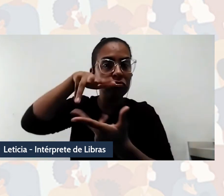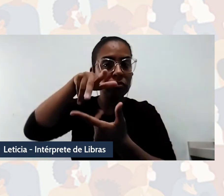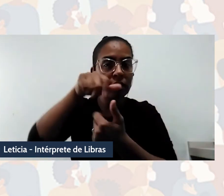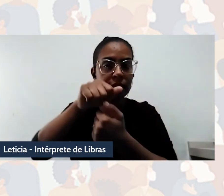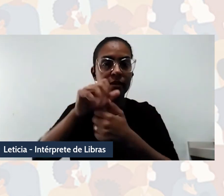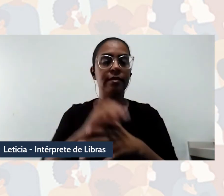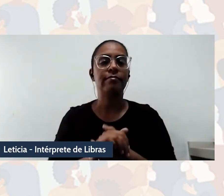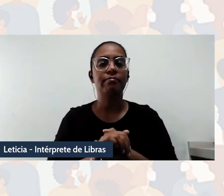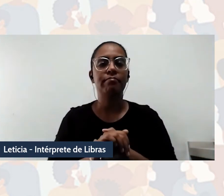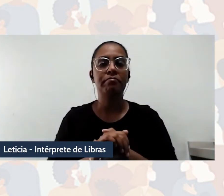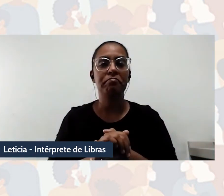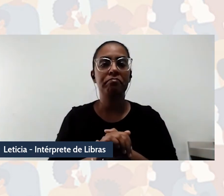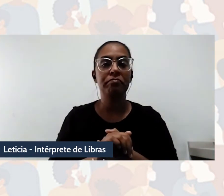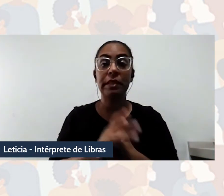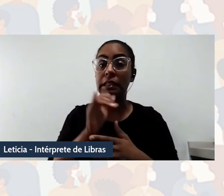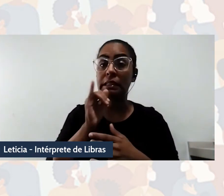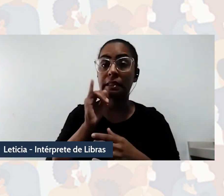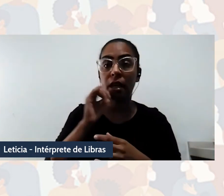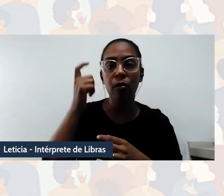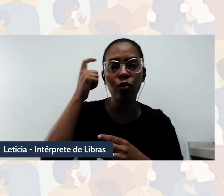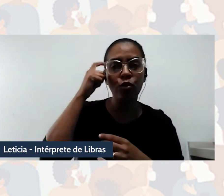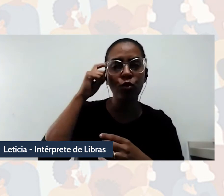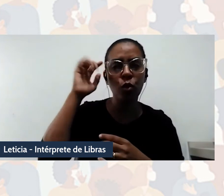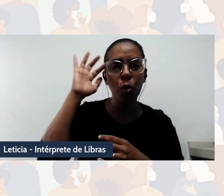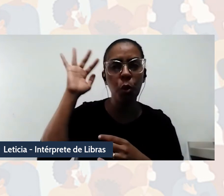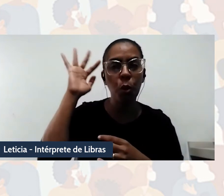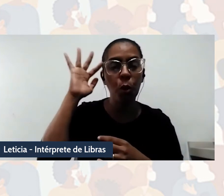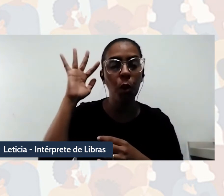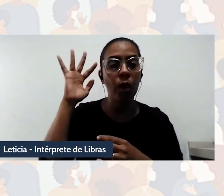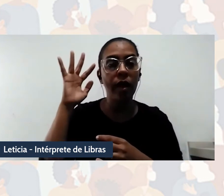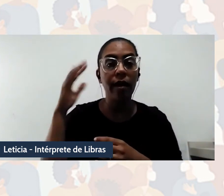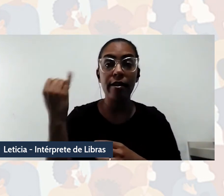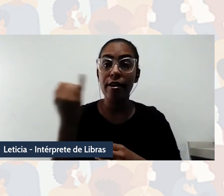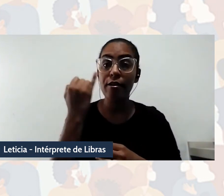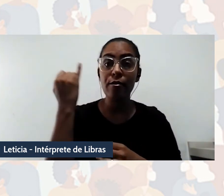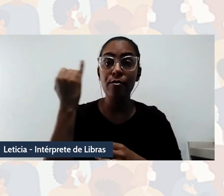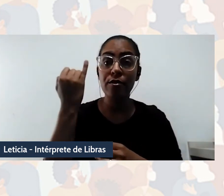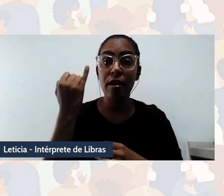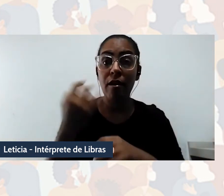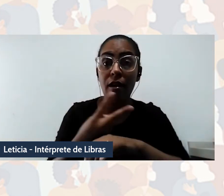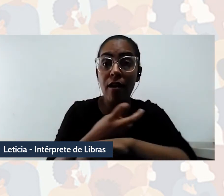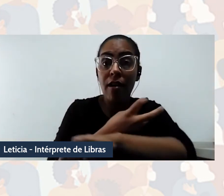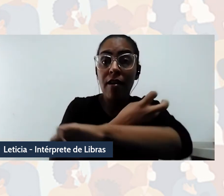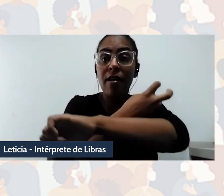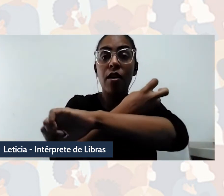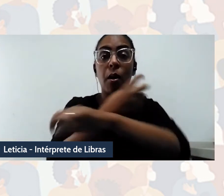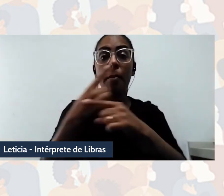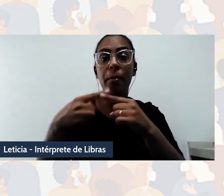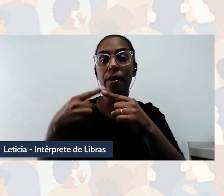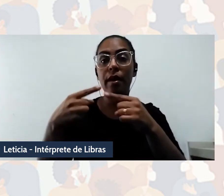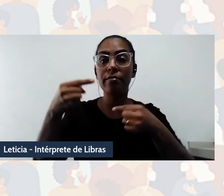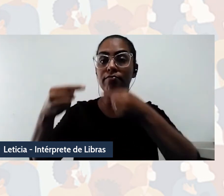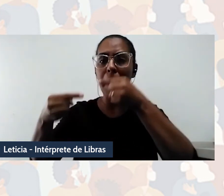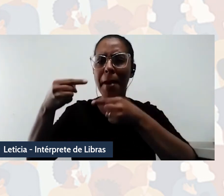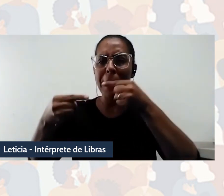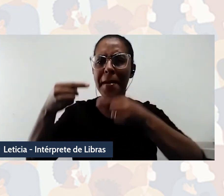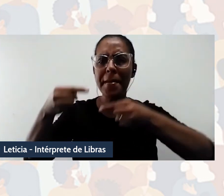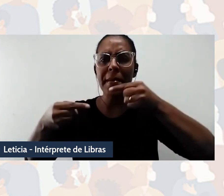pensar o óculos de enunciação em nosso lugar epistêmico, quando a gente está discutindo questões